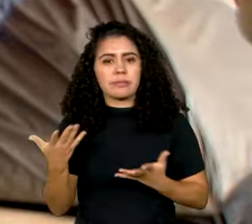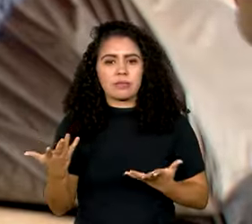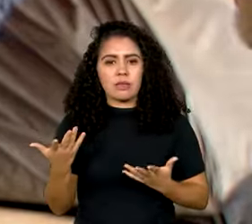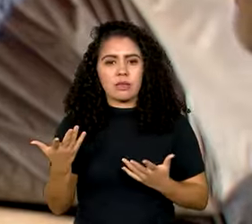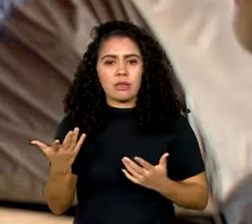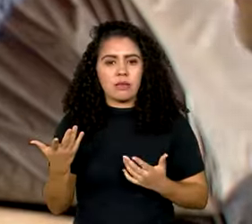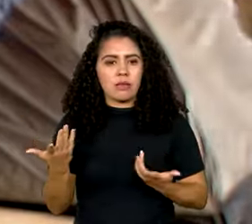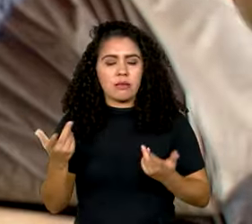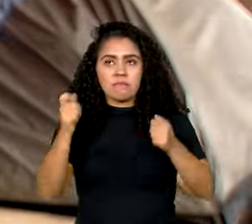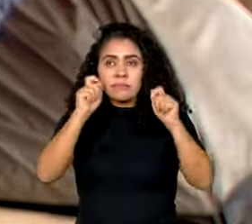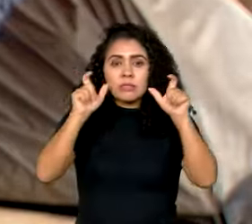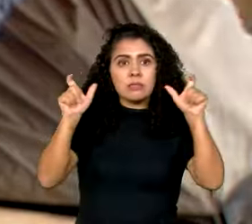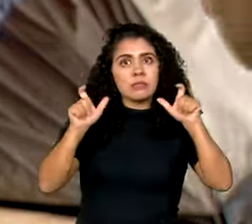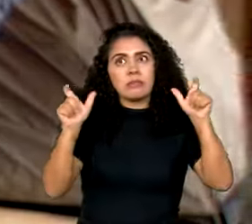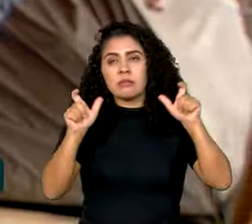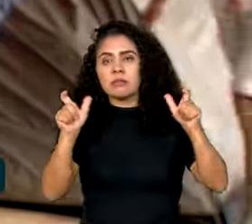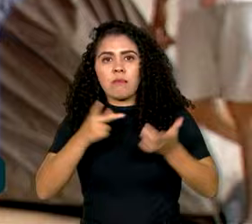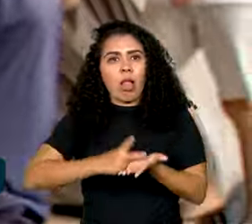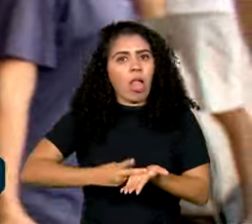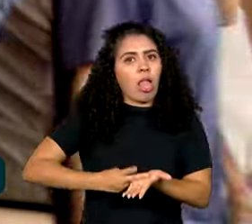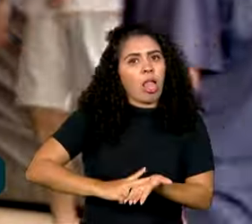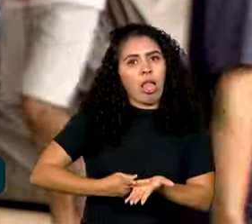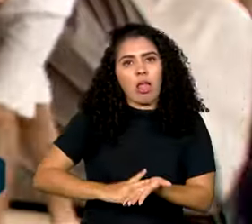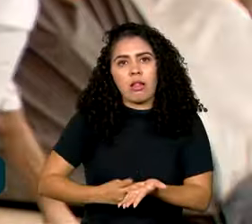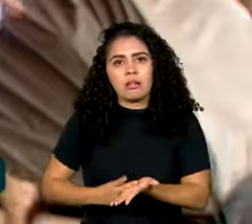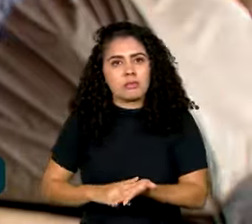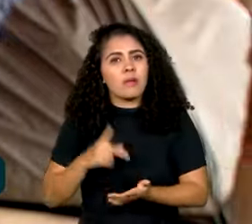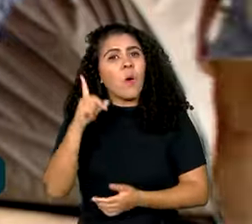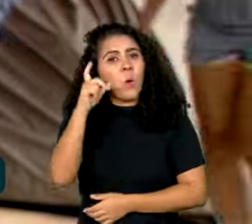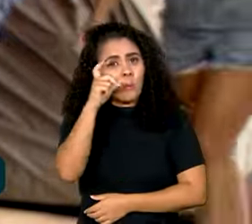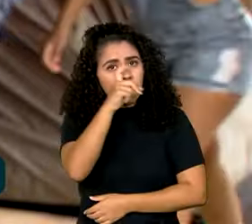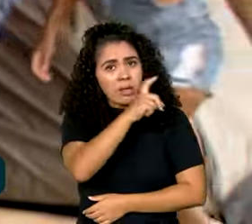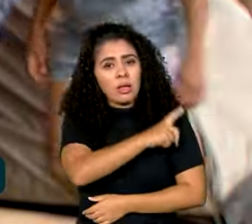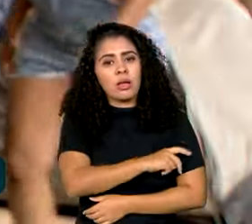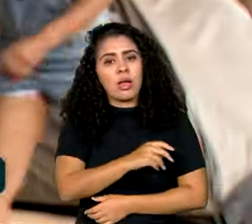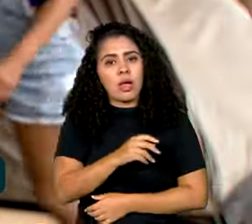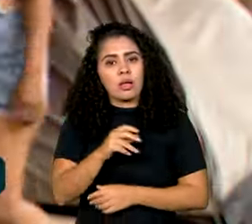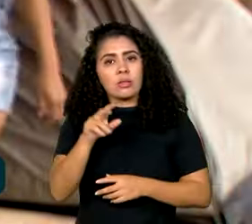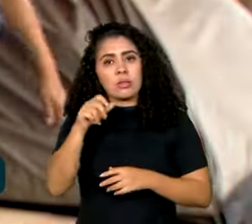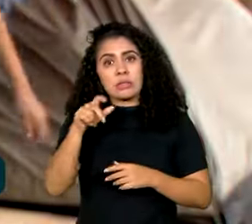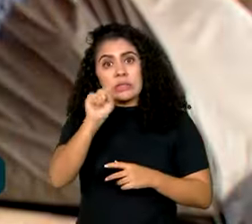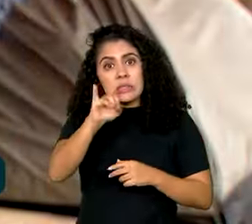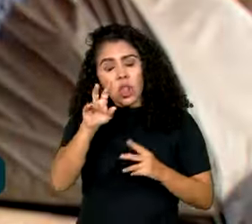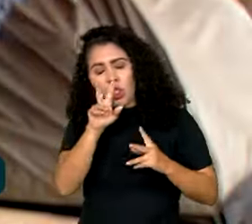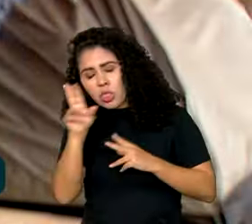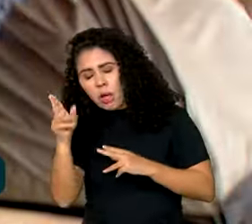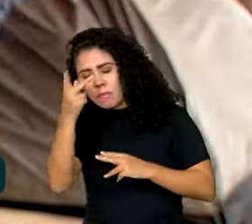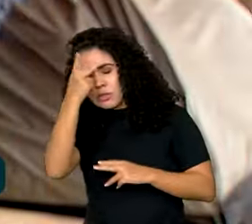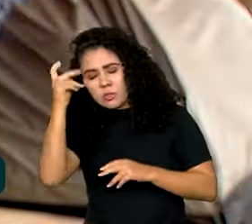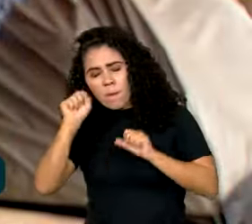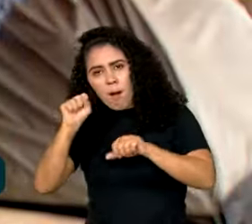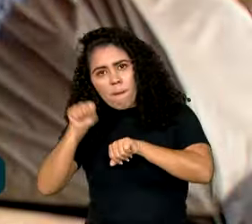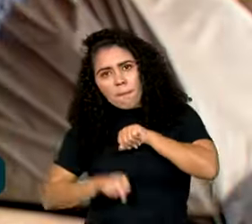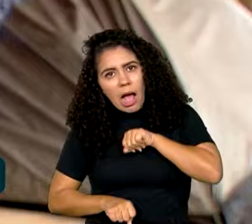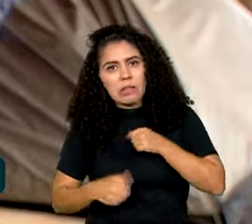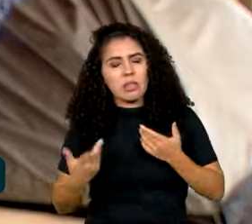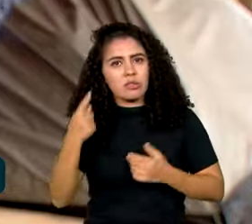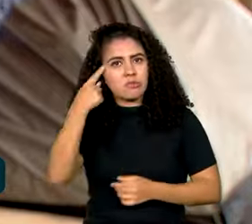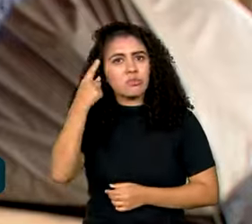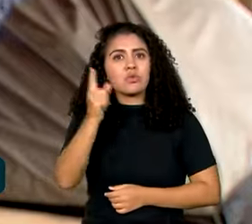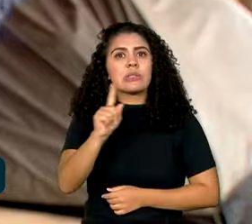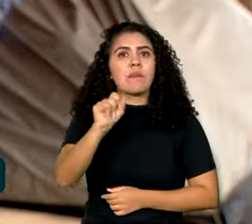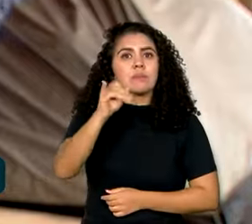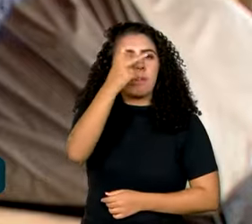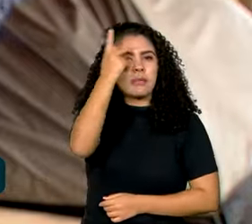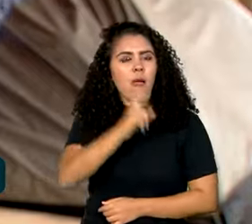dormir, então a gente deita no canto e é meio complicado. Você está dormindo, você está morto. Então não sabe quem vem lhe fazer o